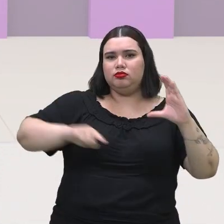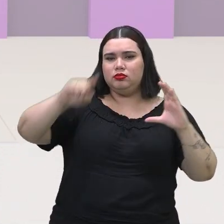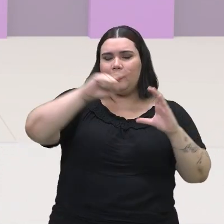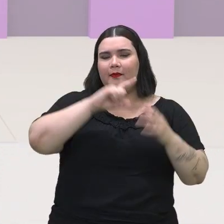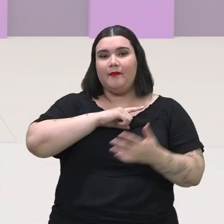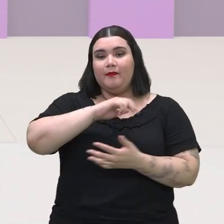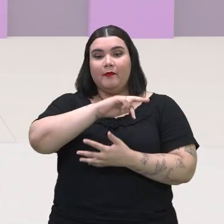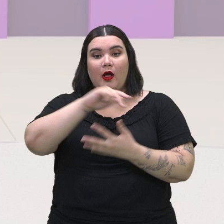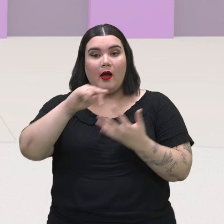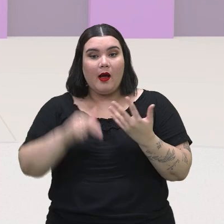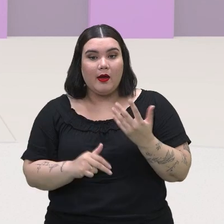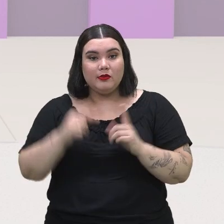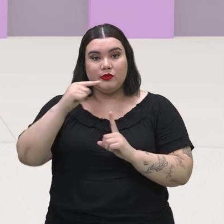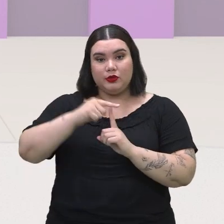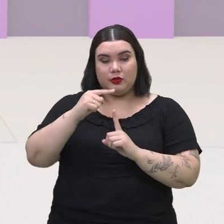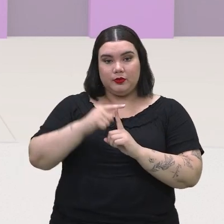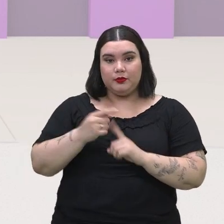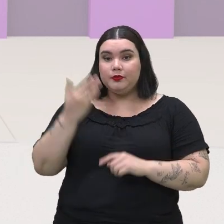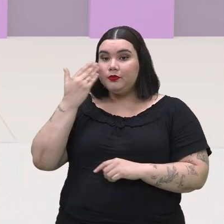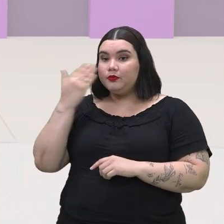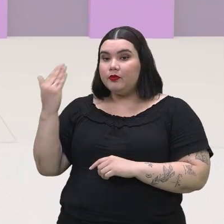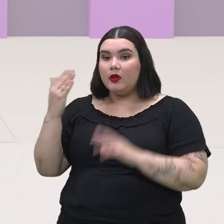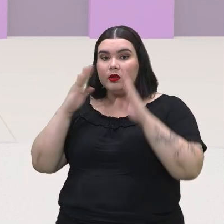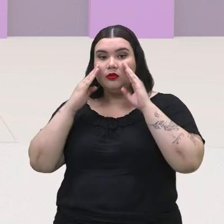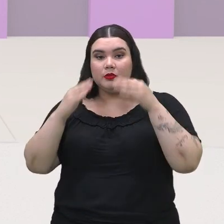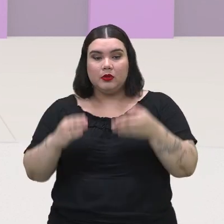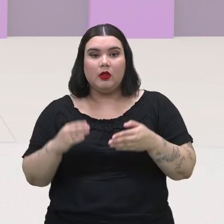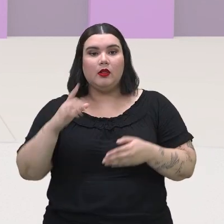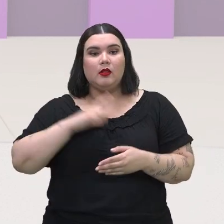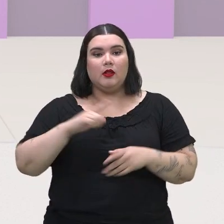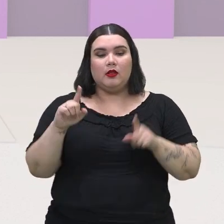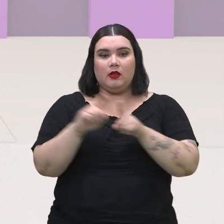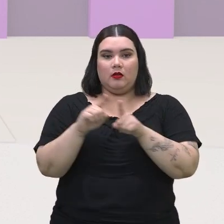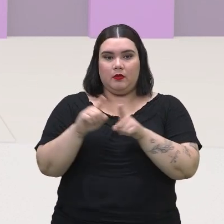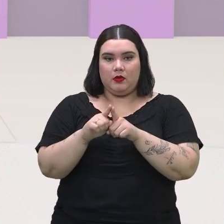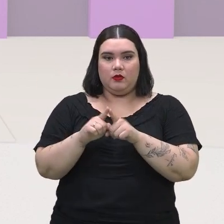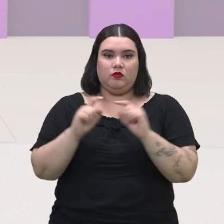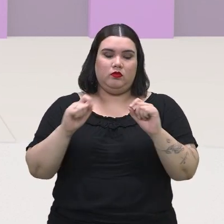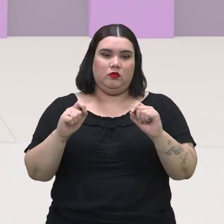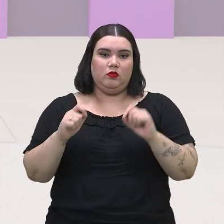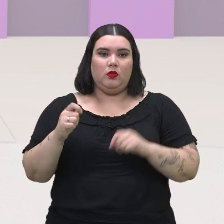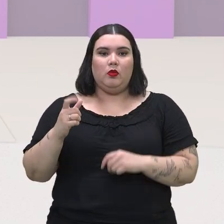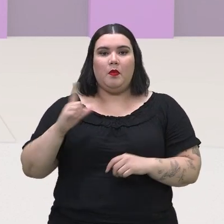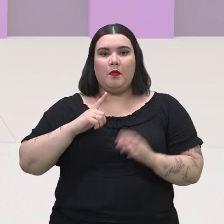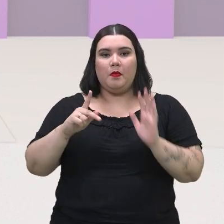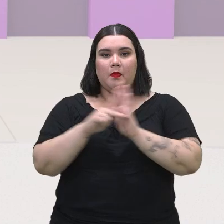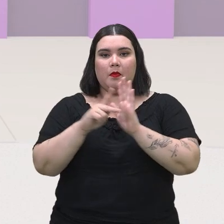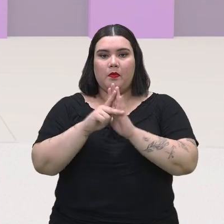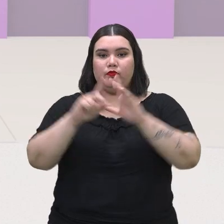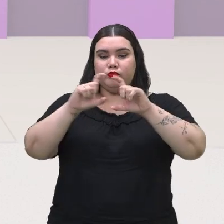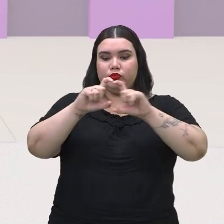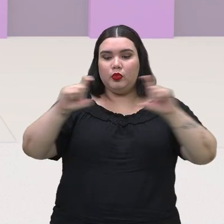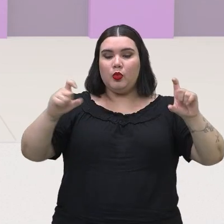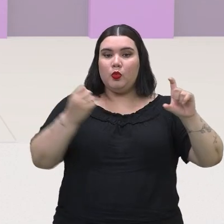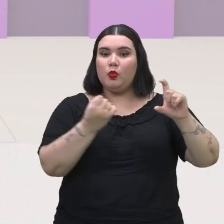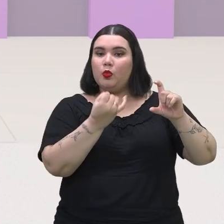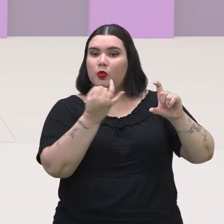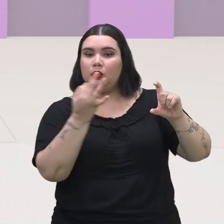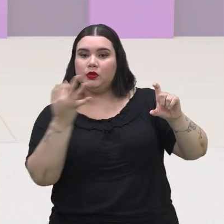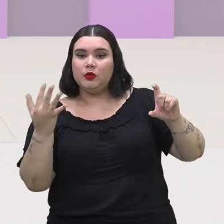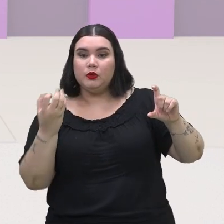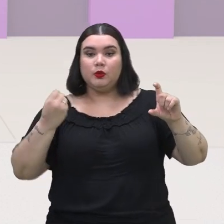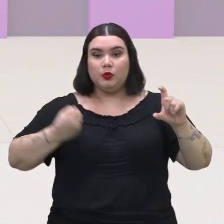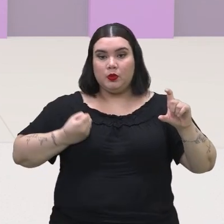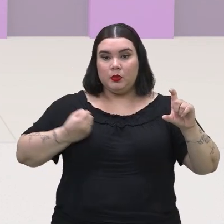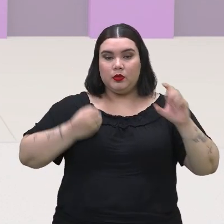roletas diferentes. Nessa específica, ela vai também possuir o seu espaço amostral